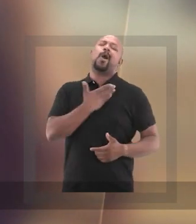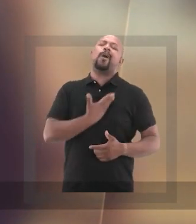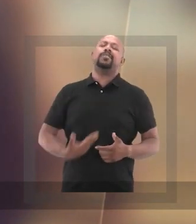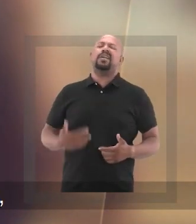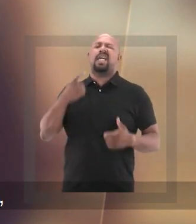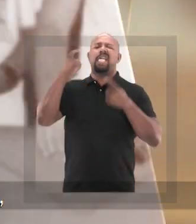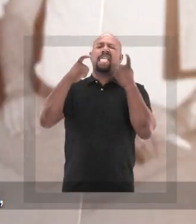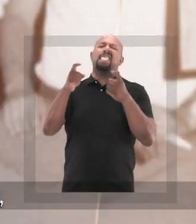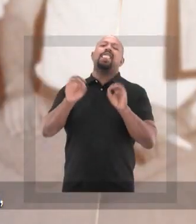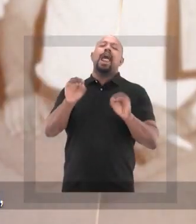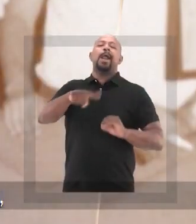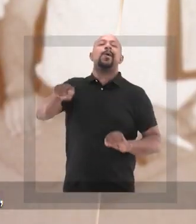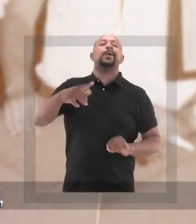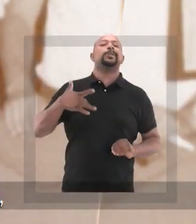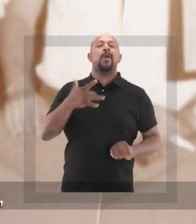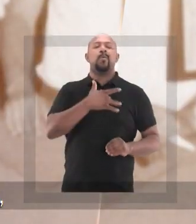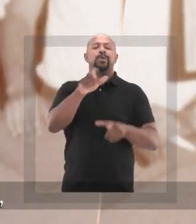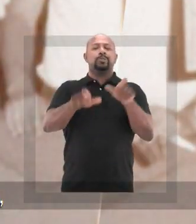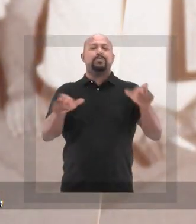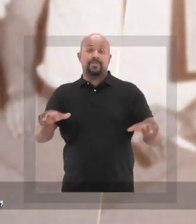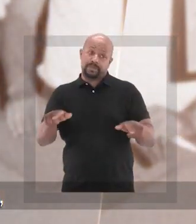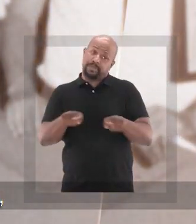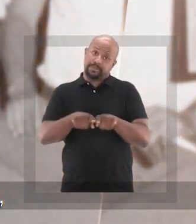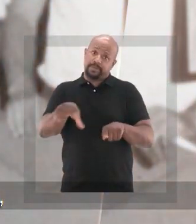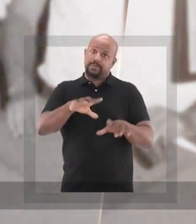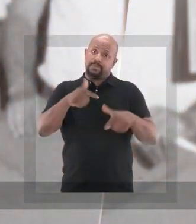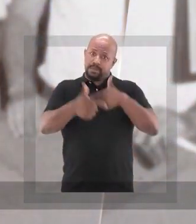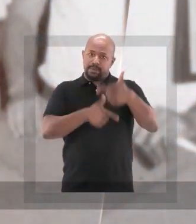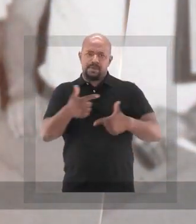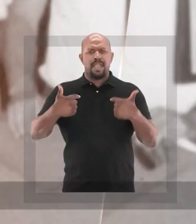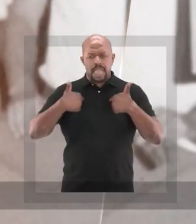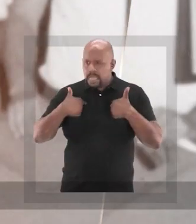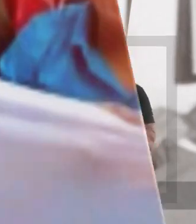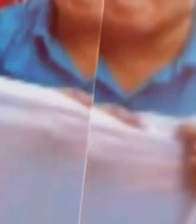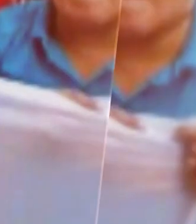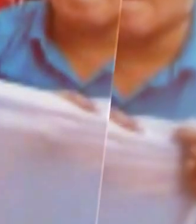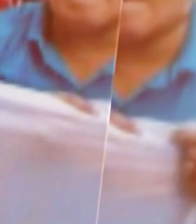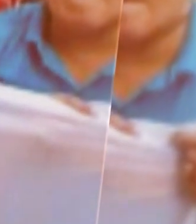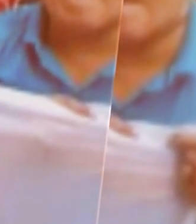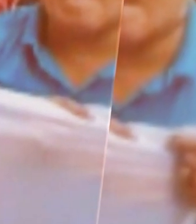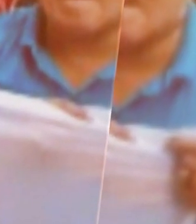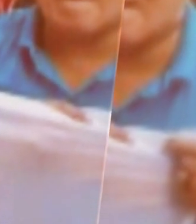injusta. Coisa de um governo que não se preocupa com a saúde do povo, nem dos trabalhadores.